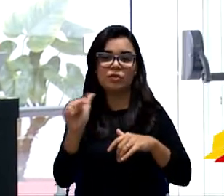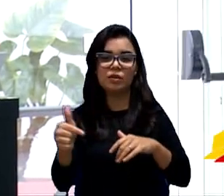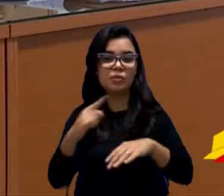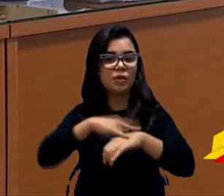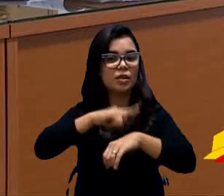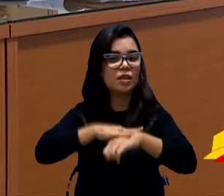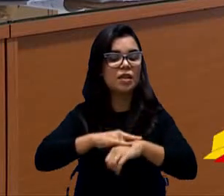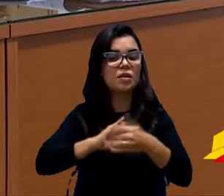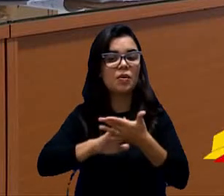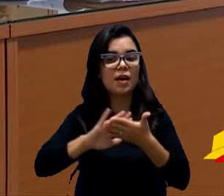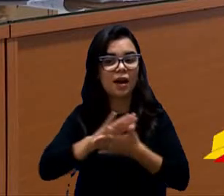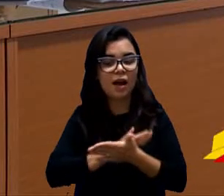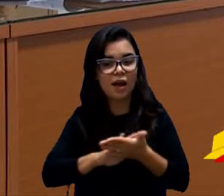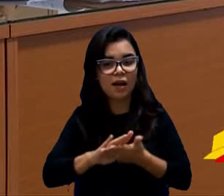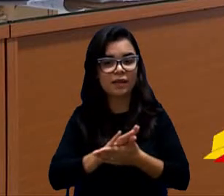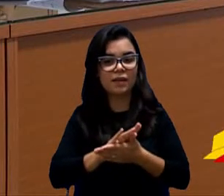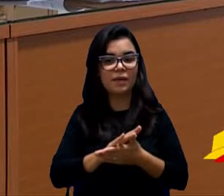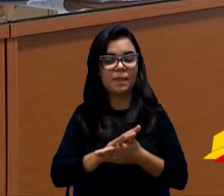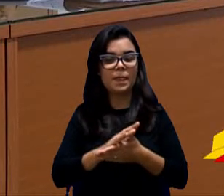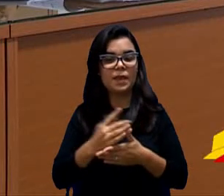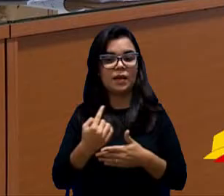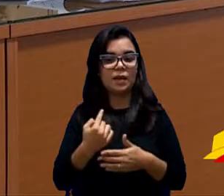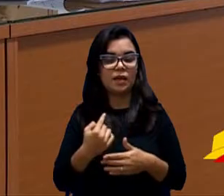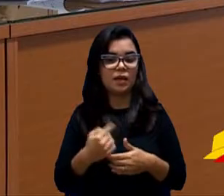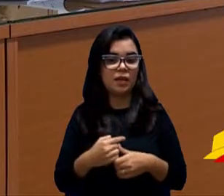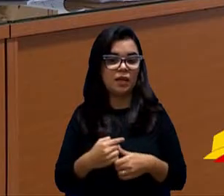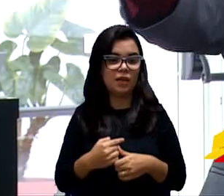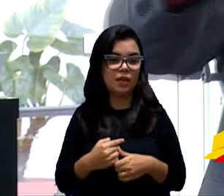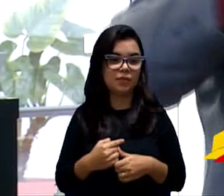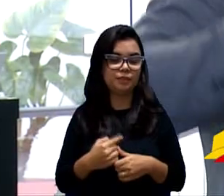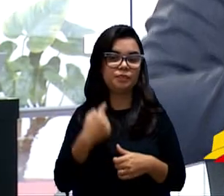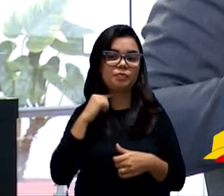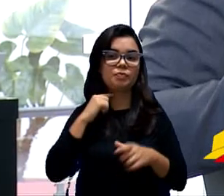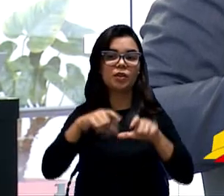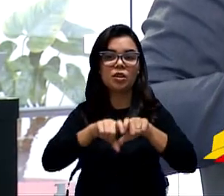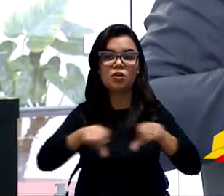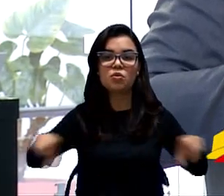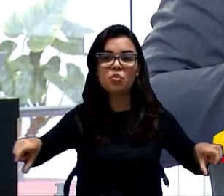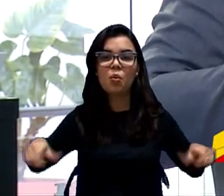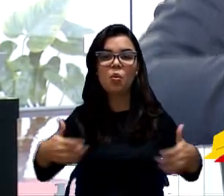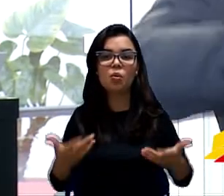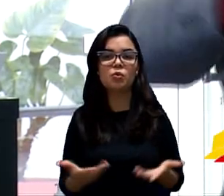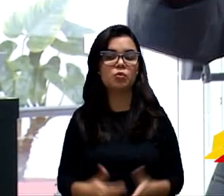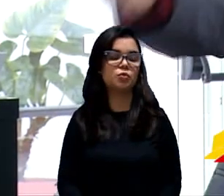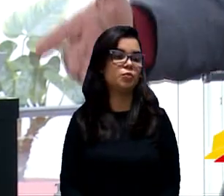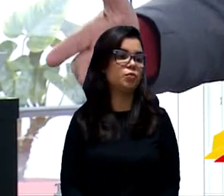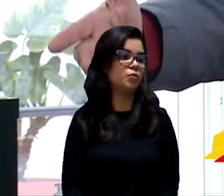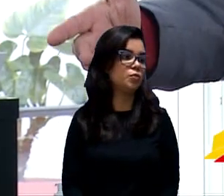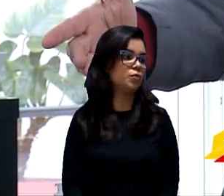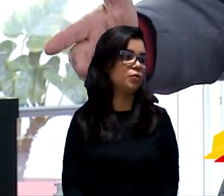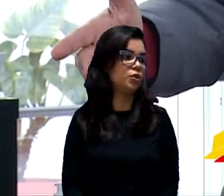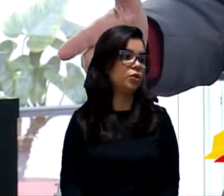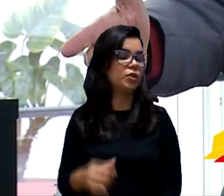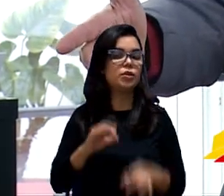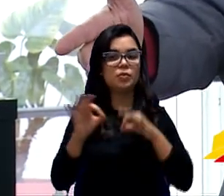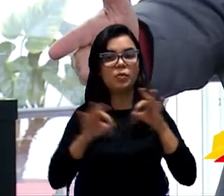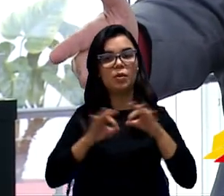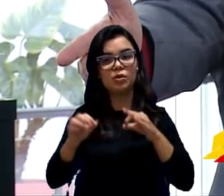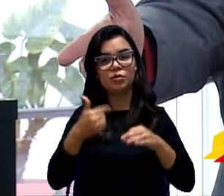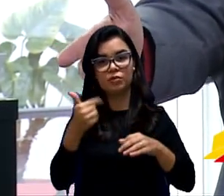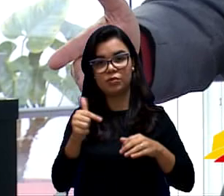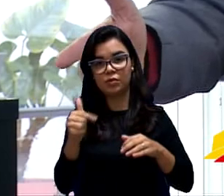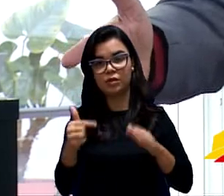Então, eu vou já pedir, mas as pessoas aqui no começo, com todo respeito, o colega Dine, falando que não tinha esse projeto, é importante.